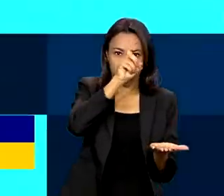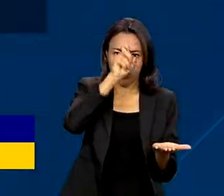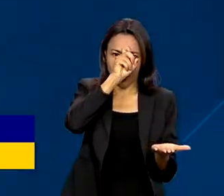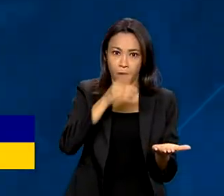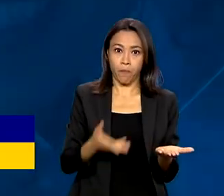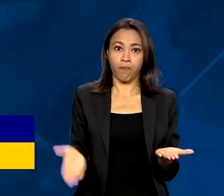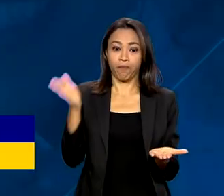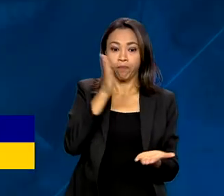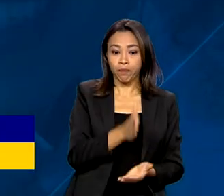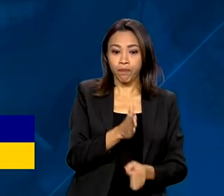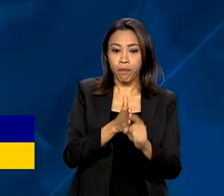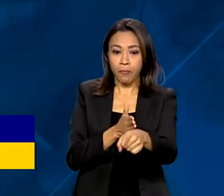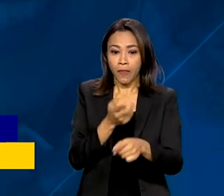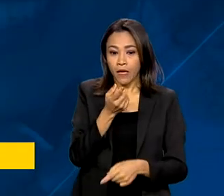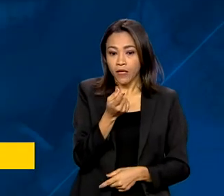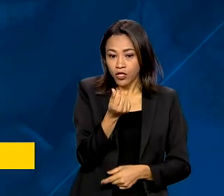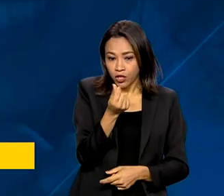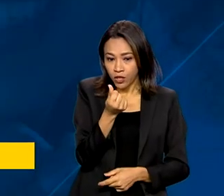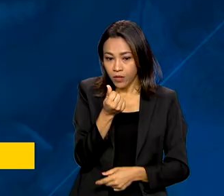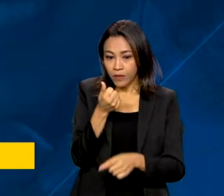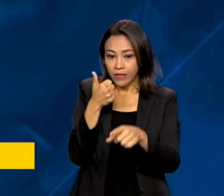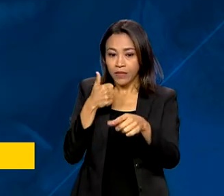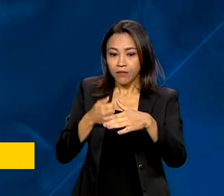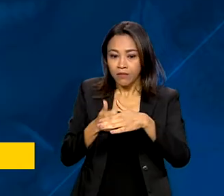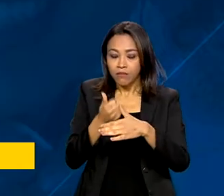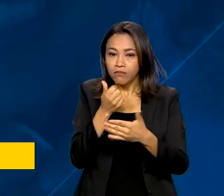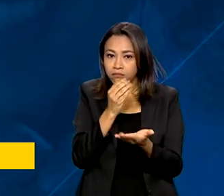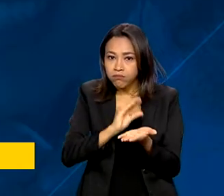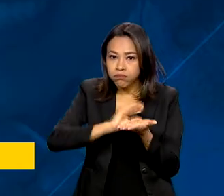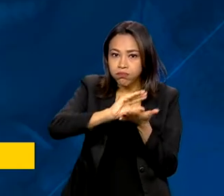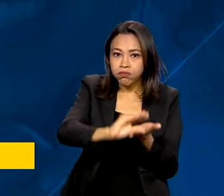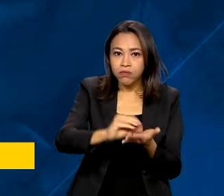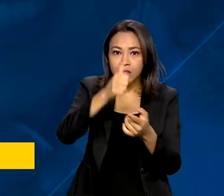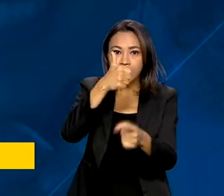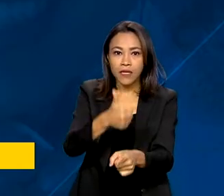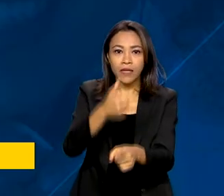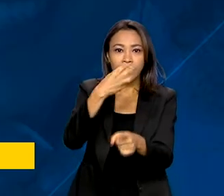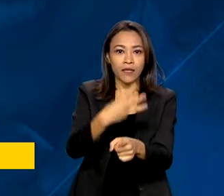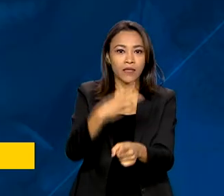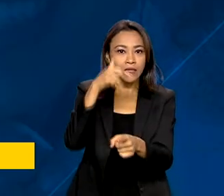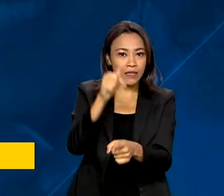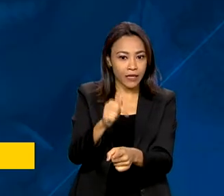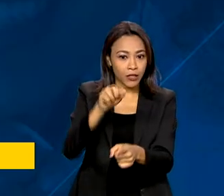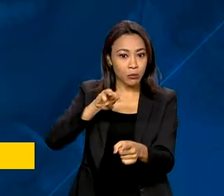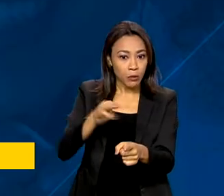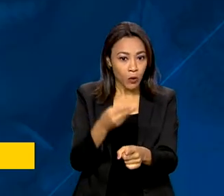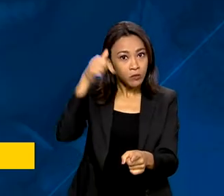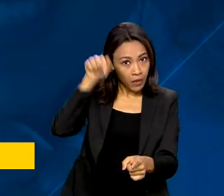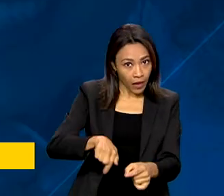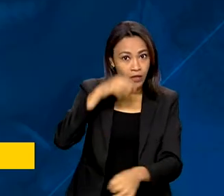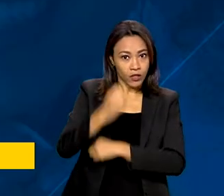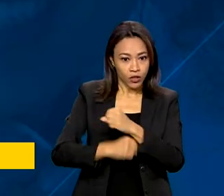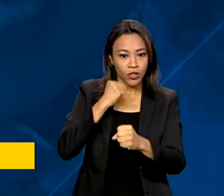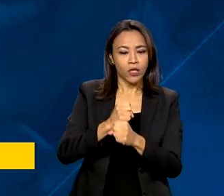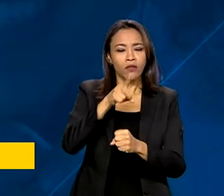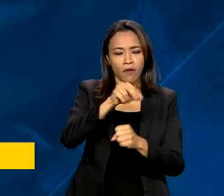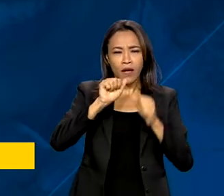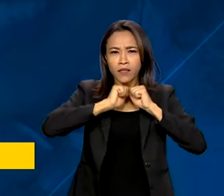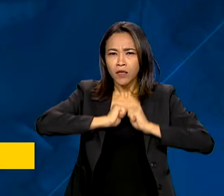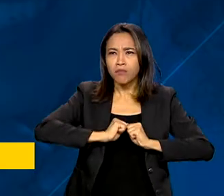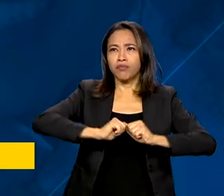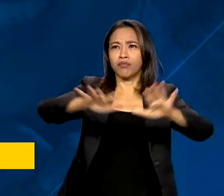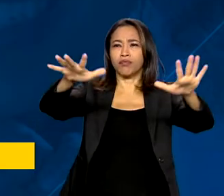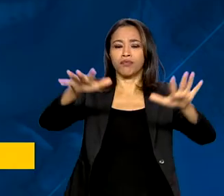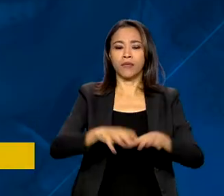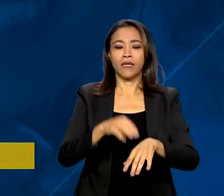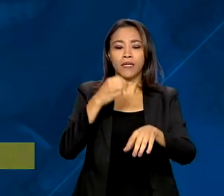Orçado em 137 milhões de reais para este ano, o Brasil Sorridente será expandido com